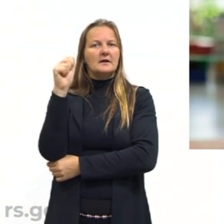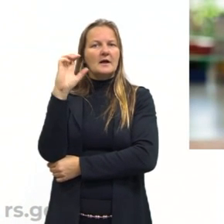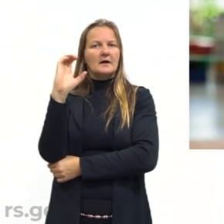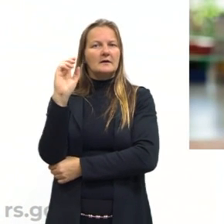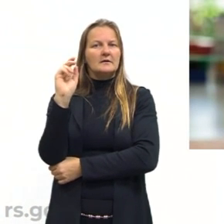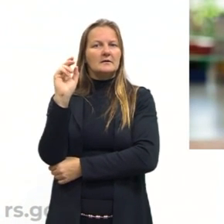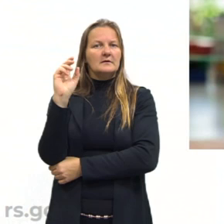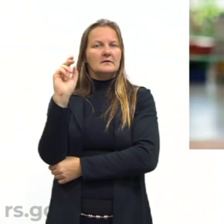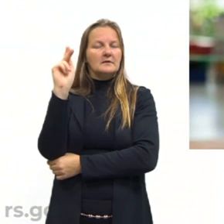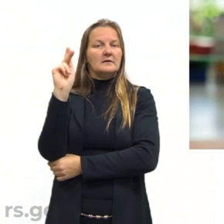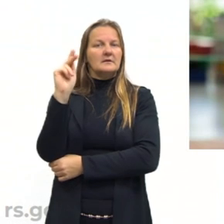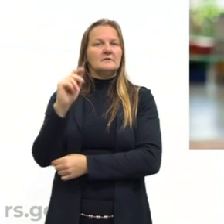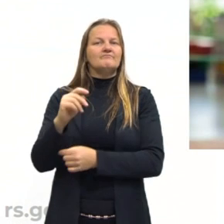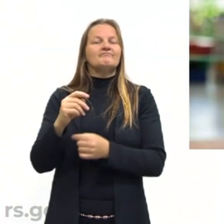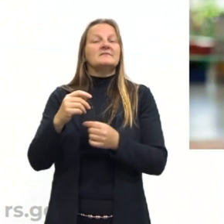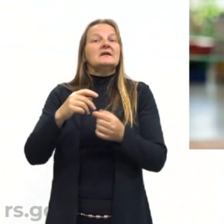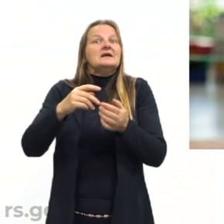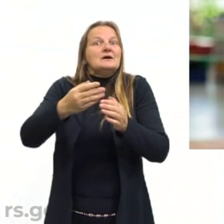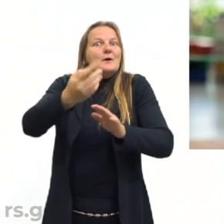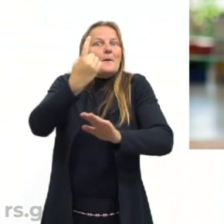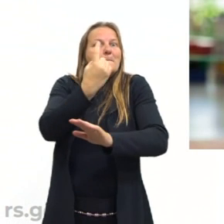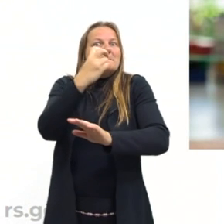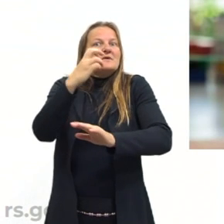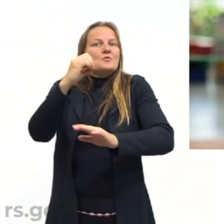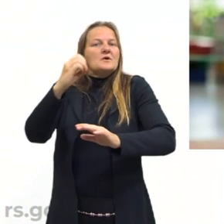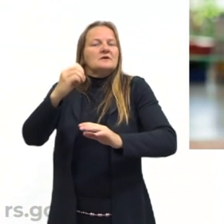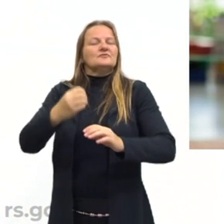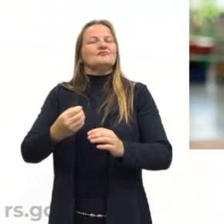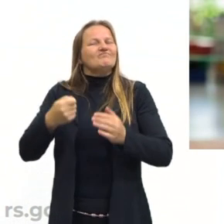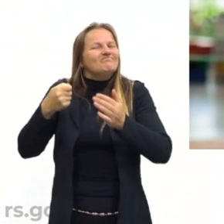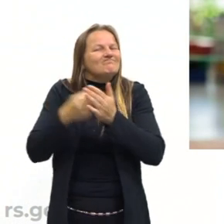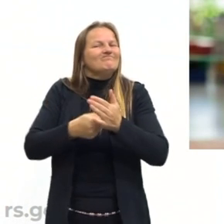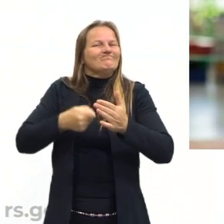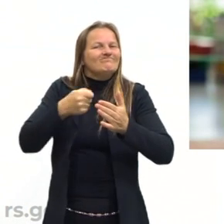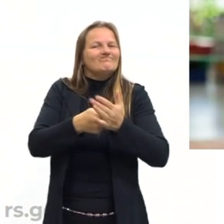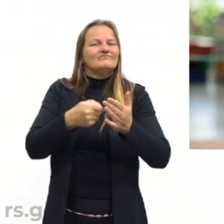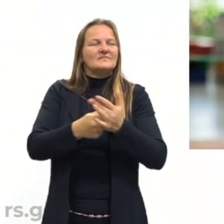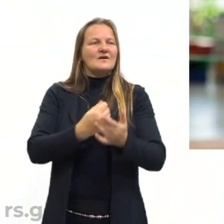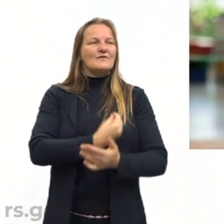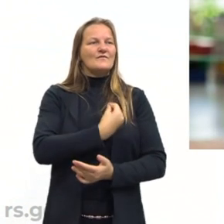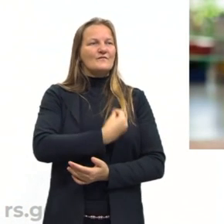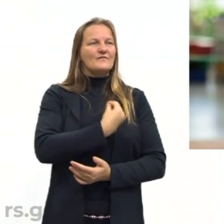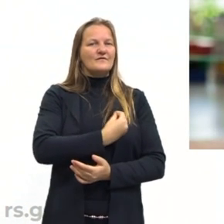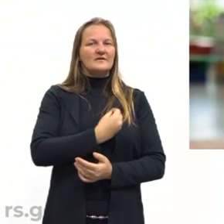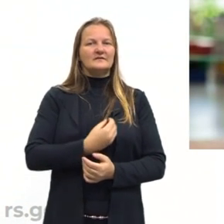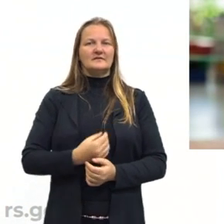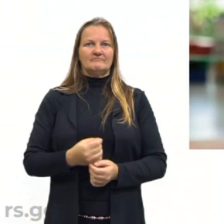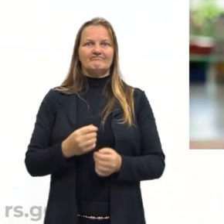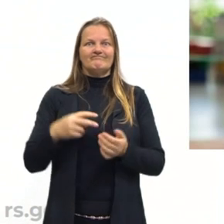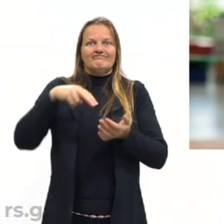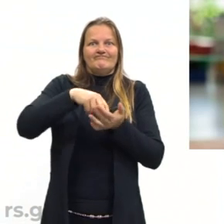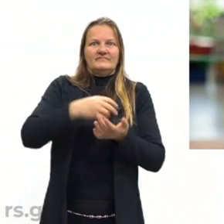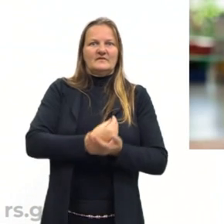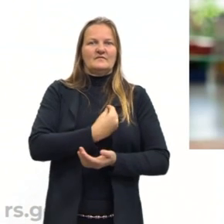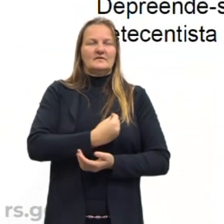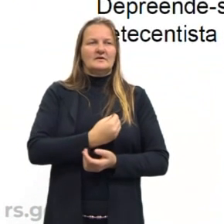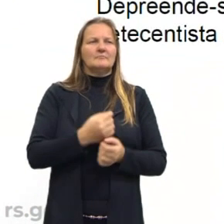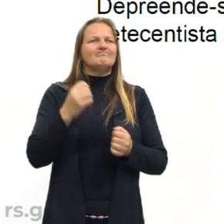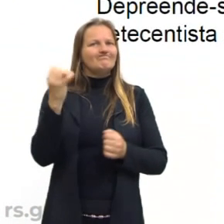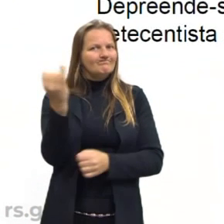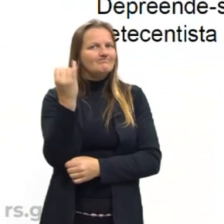indígenas estão em guerra para tentar sobreviver. Esse documentário é muito bom, recomendo fortemente, pessoal.